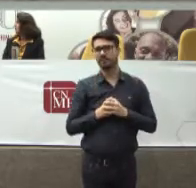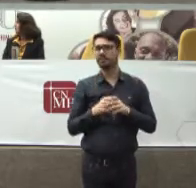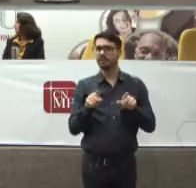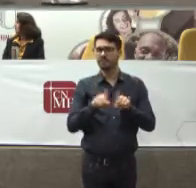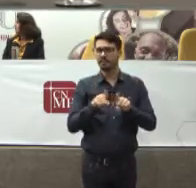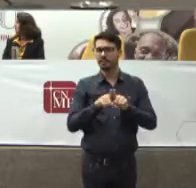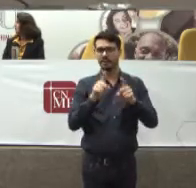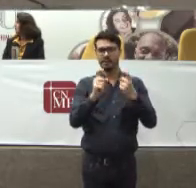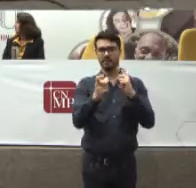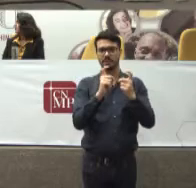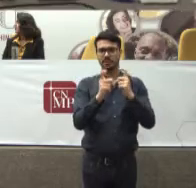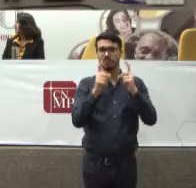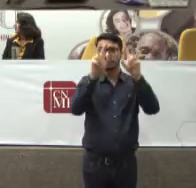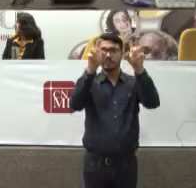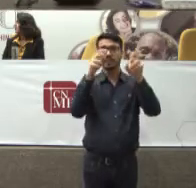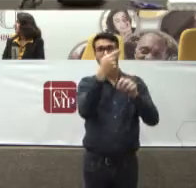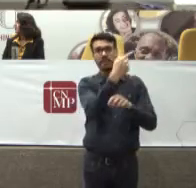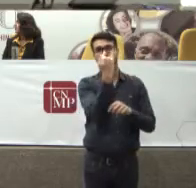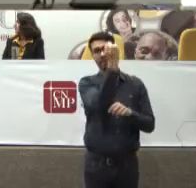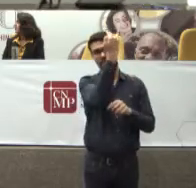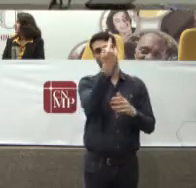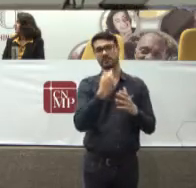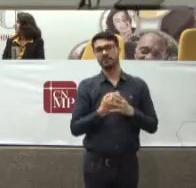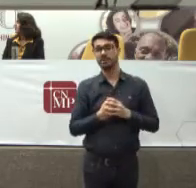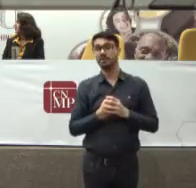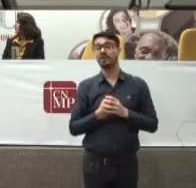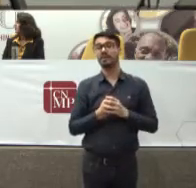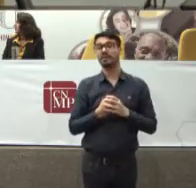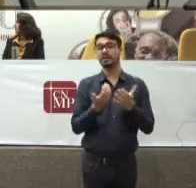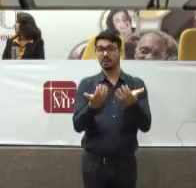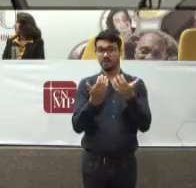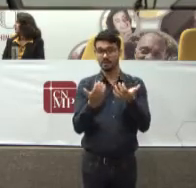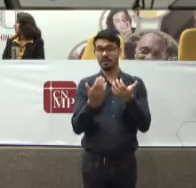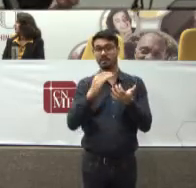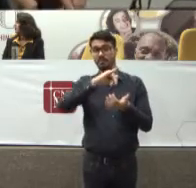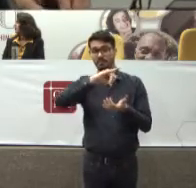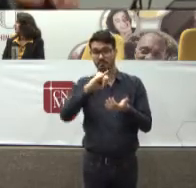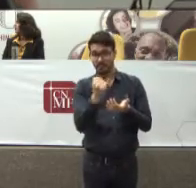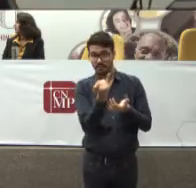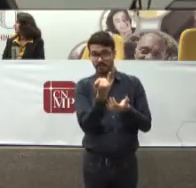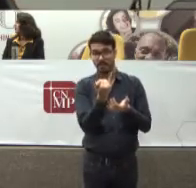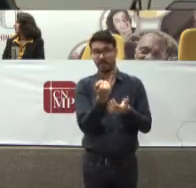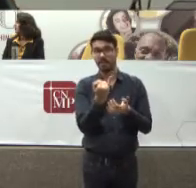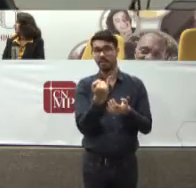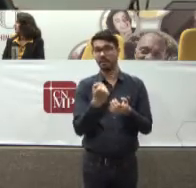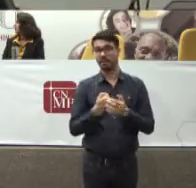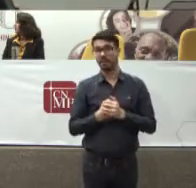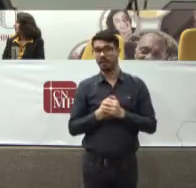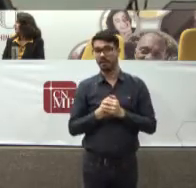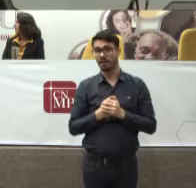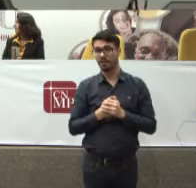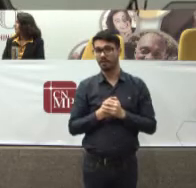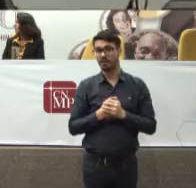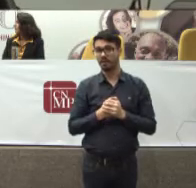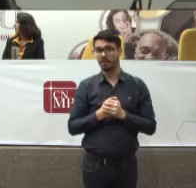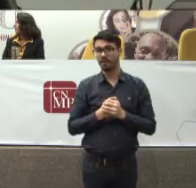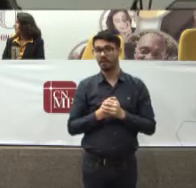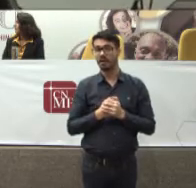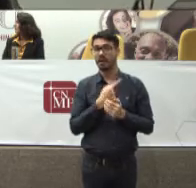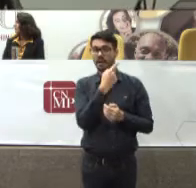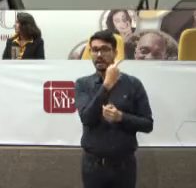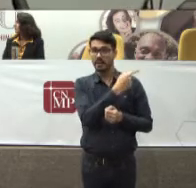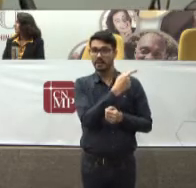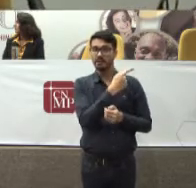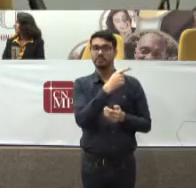Executiva Do tema Eu queria Aproveitar a oportunidade Na linha Do que fez O conselheiro Arnaldo Para